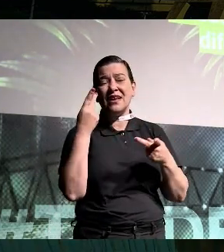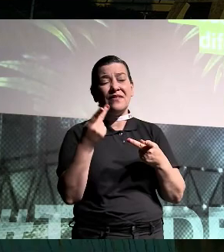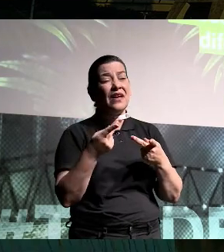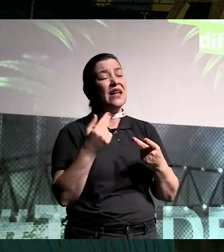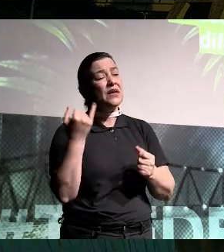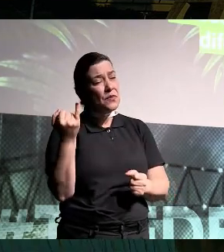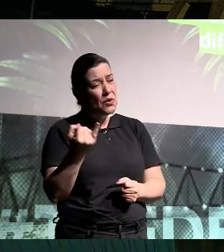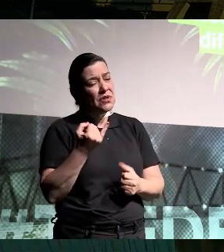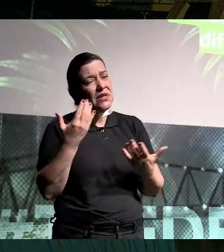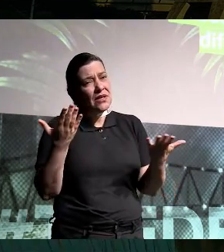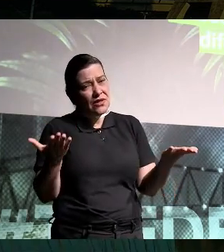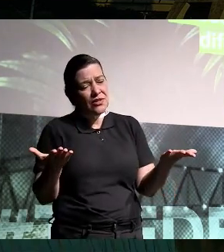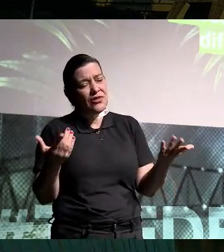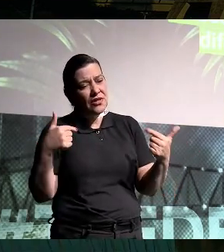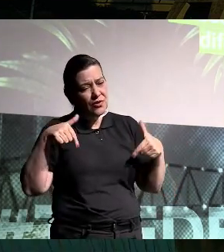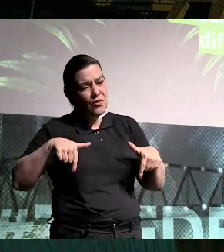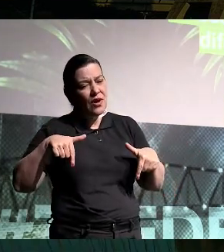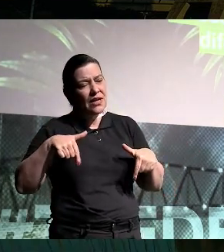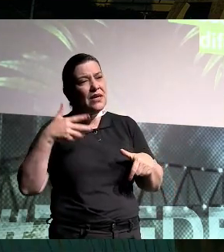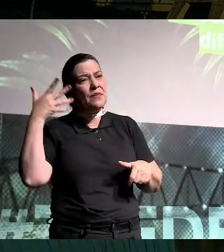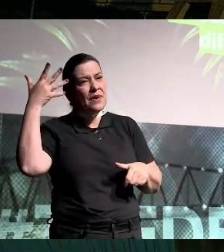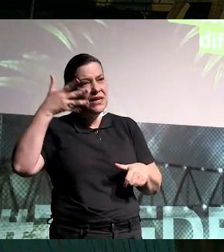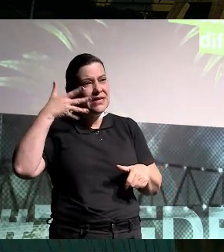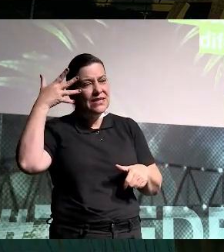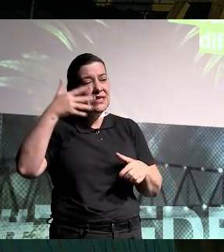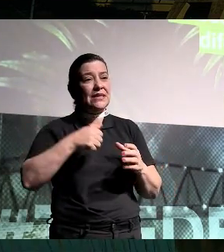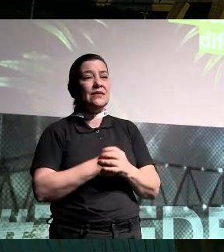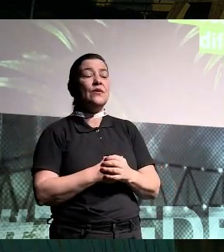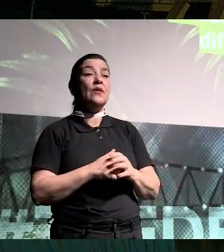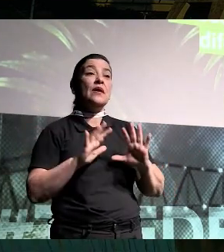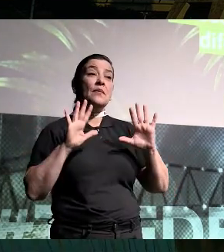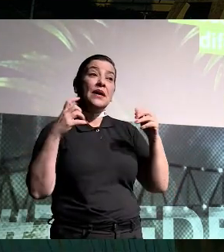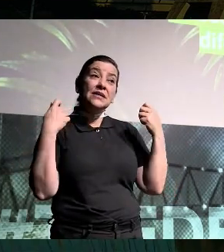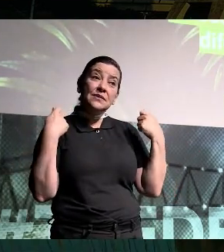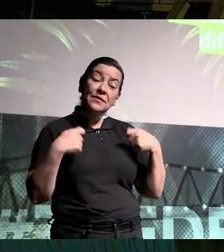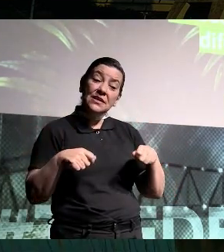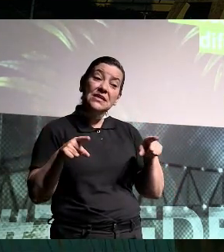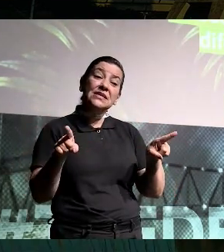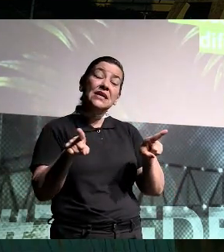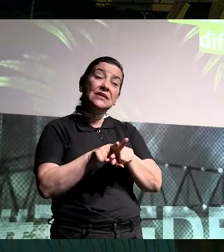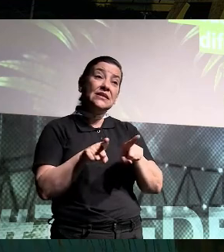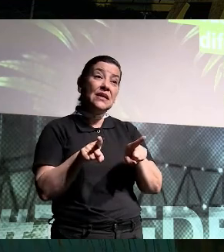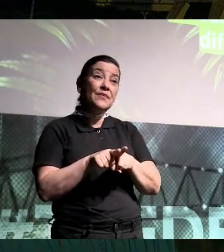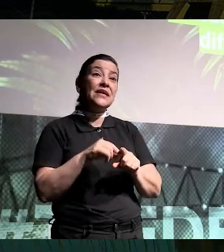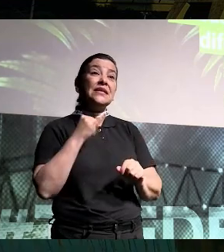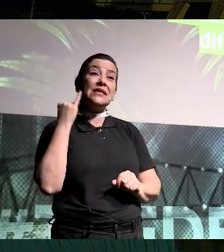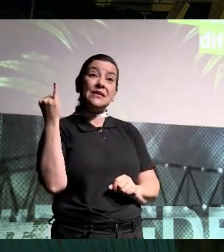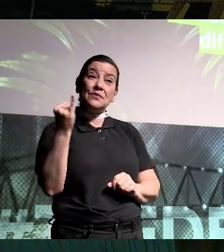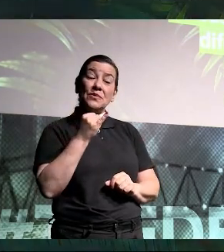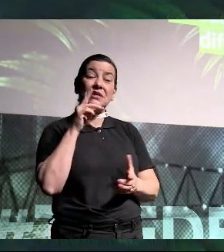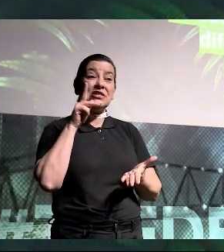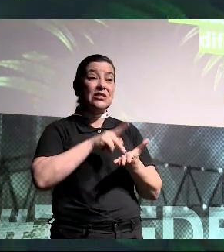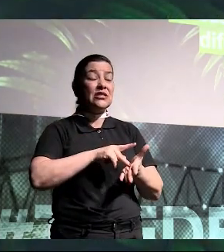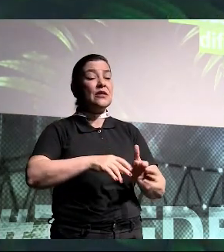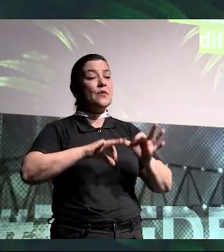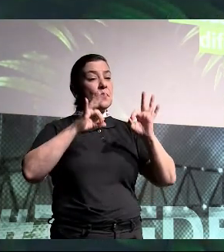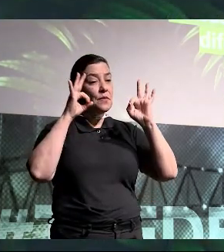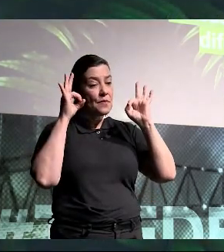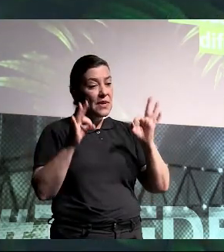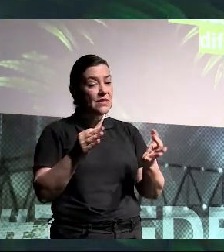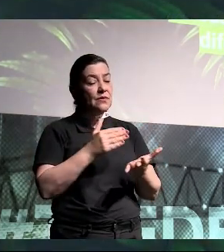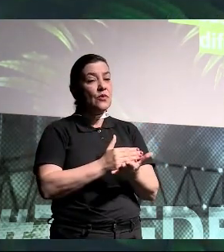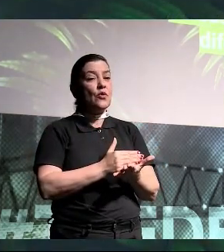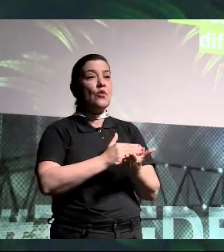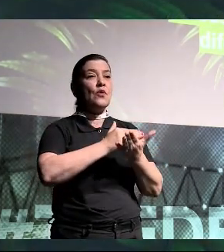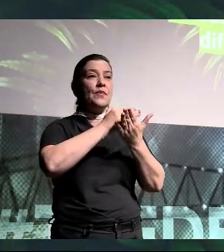É importante falar, gente. Tanto que eu estou aqui palestrando loucamente. Mas a gente precisa trazer isso de forma concreta. A gente precisa começar a fazer